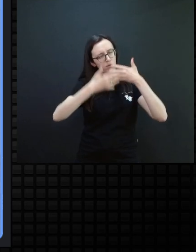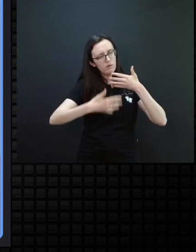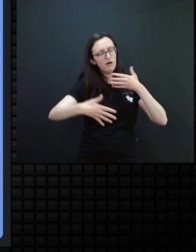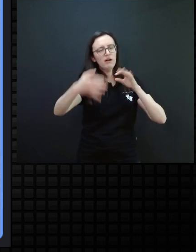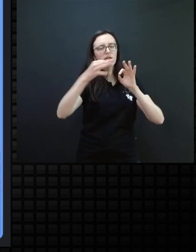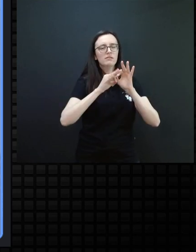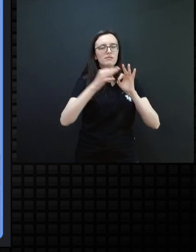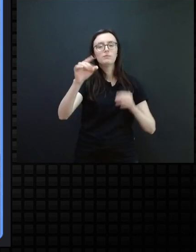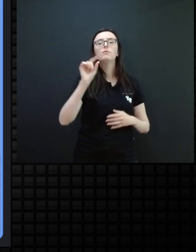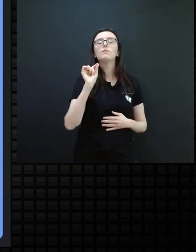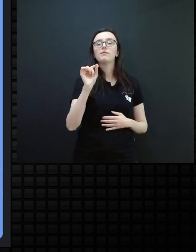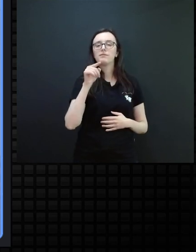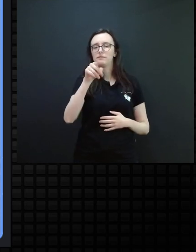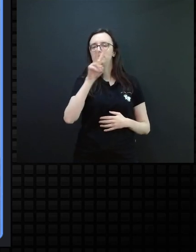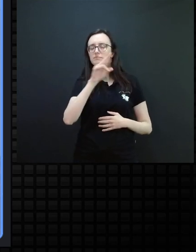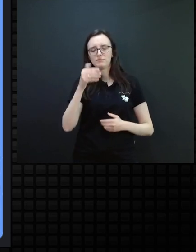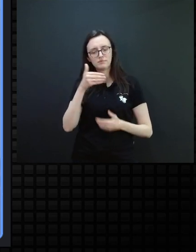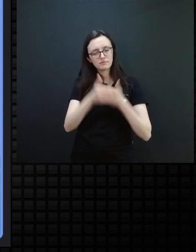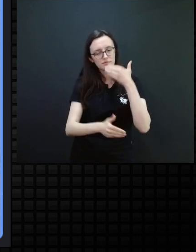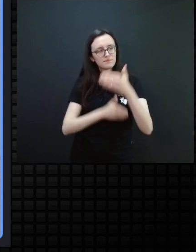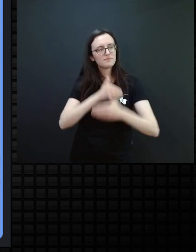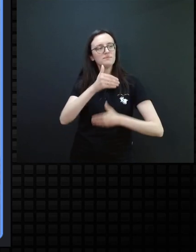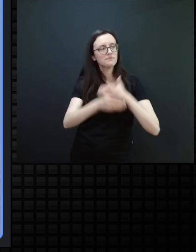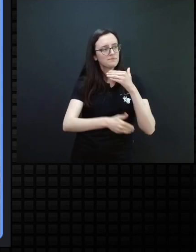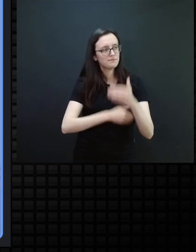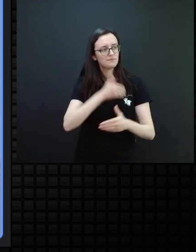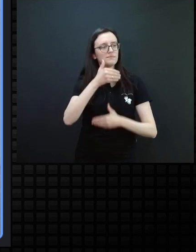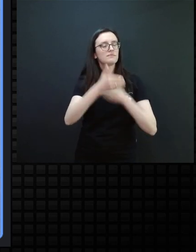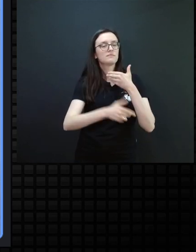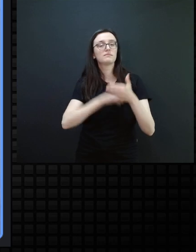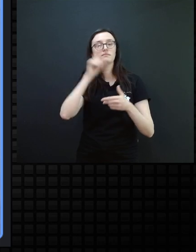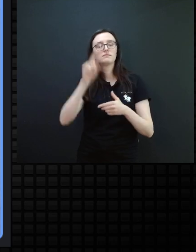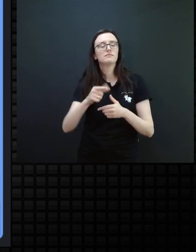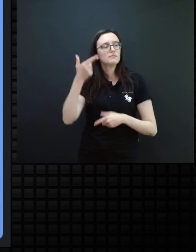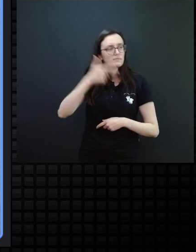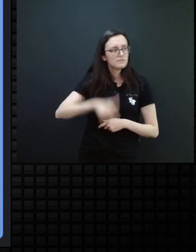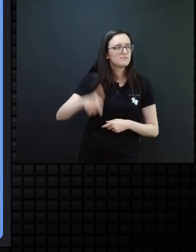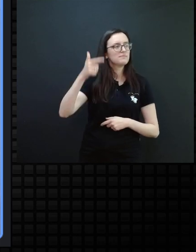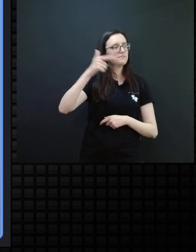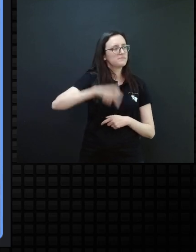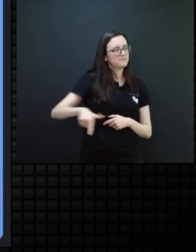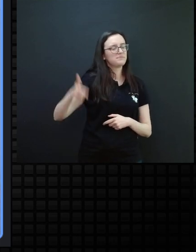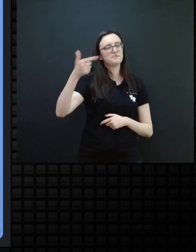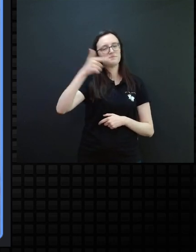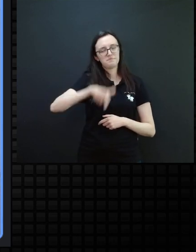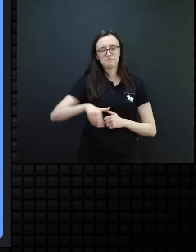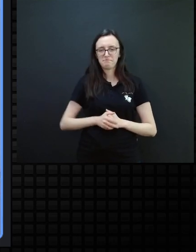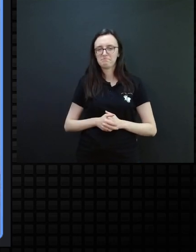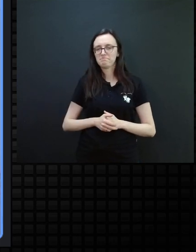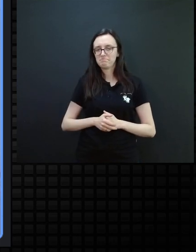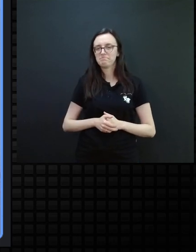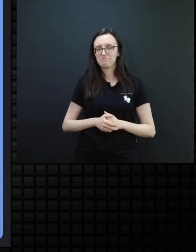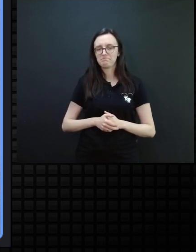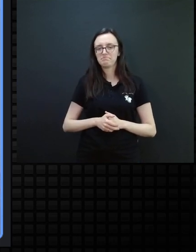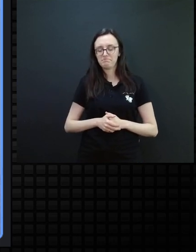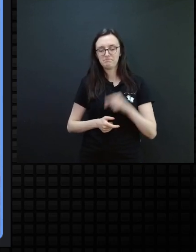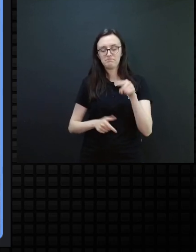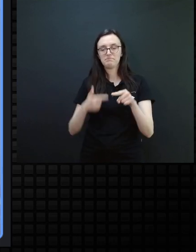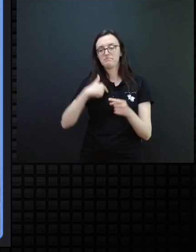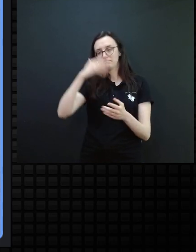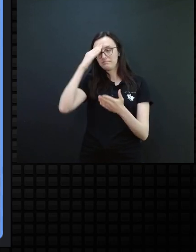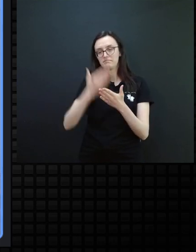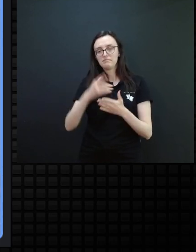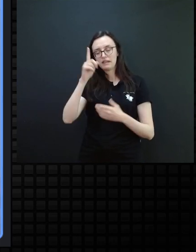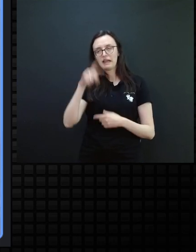em que você vai fazendo, fazendo, então é a consistência, né? Isso, eu acho que é uma